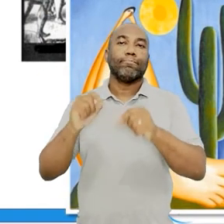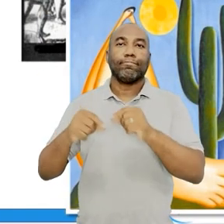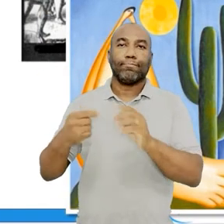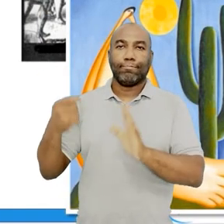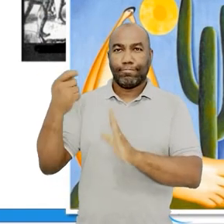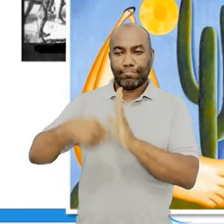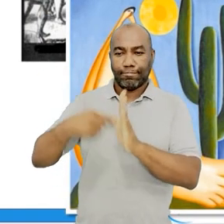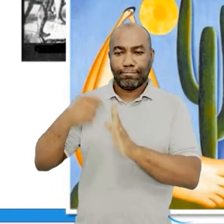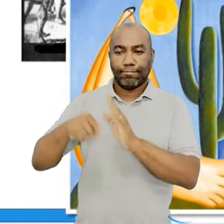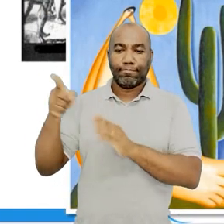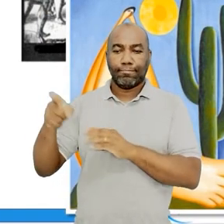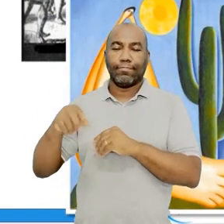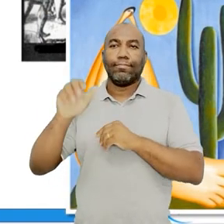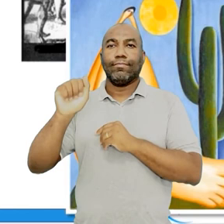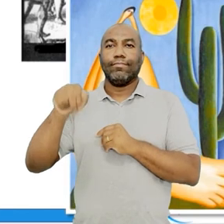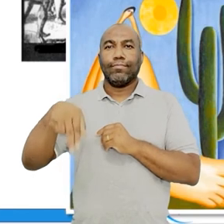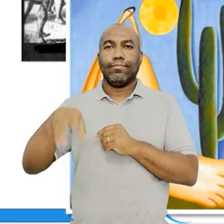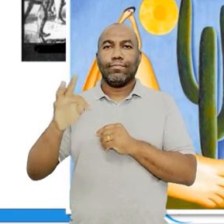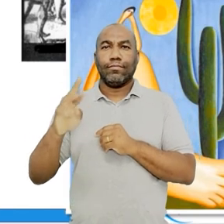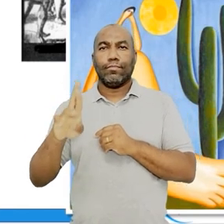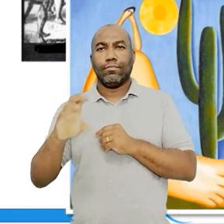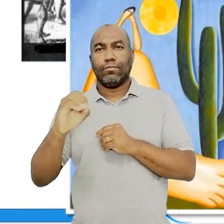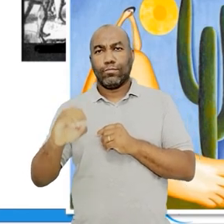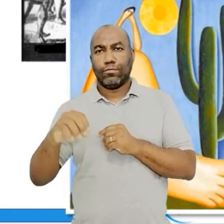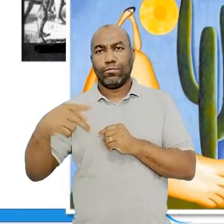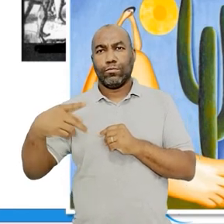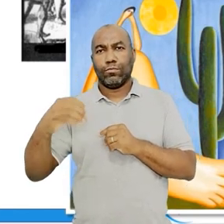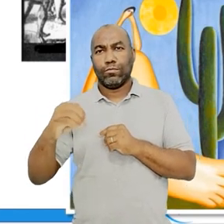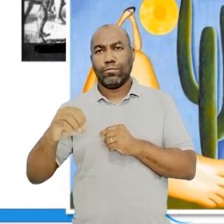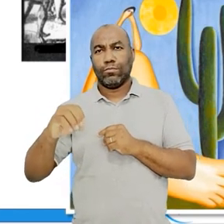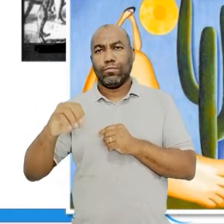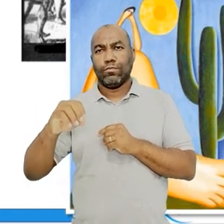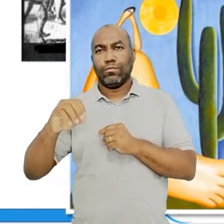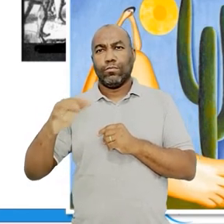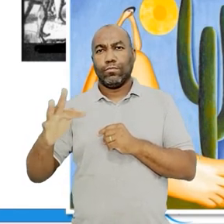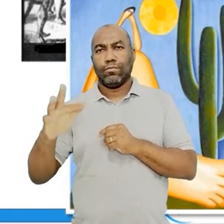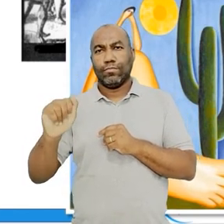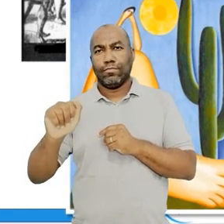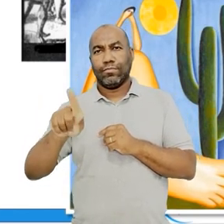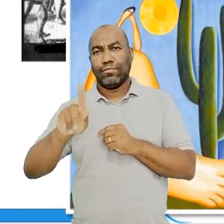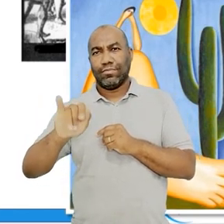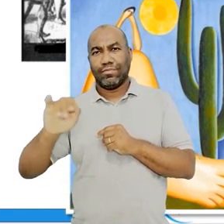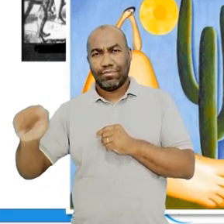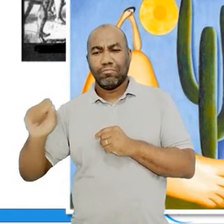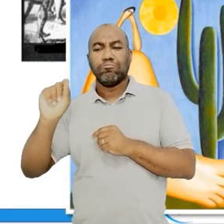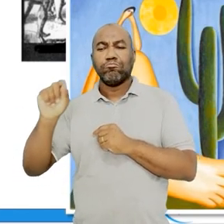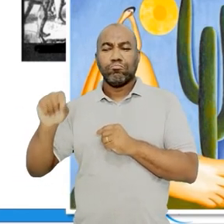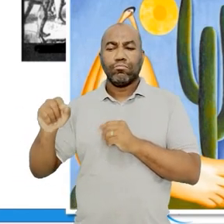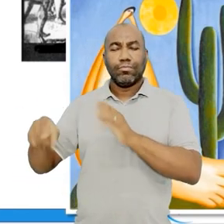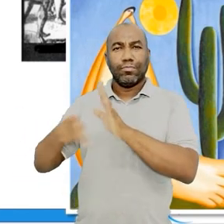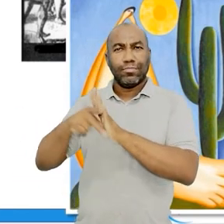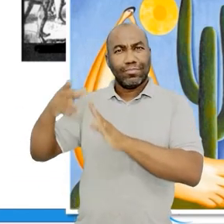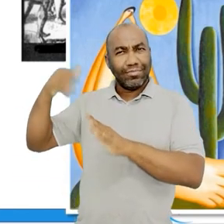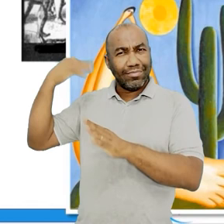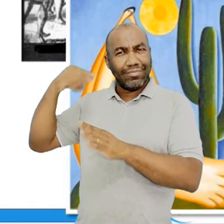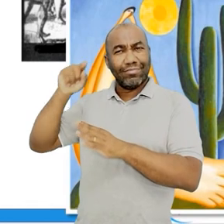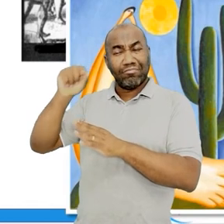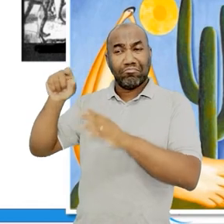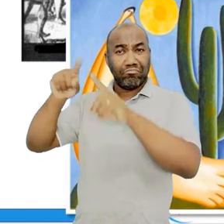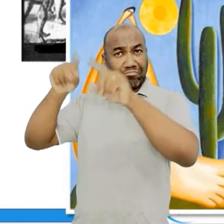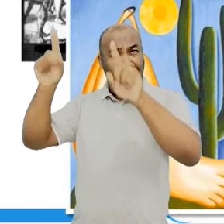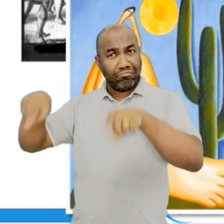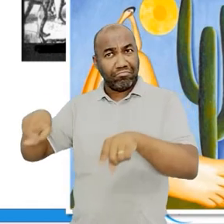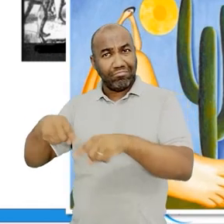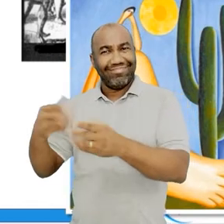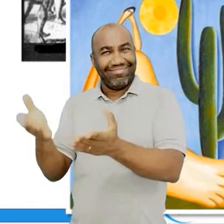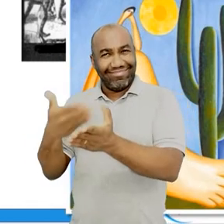Antropofagia. E essa revista, ela é inspirada no Baporu, a Baporu. E